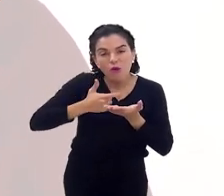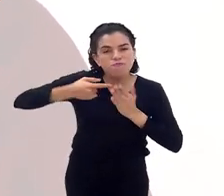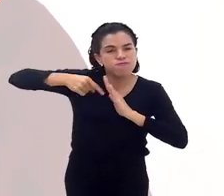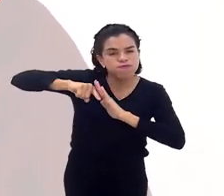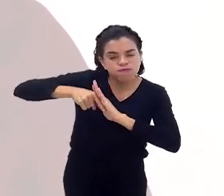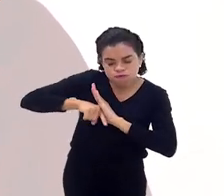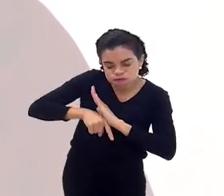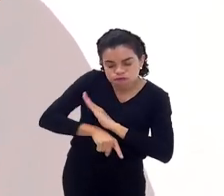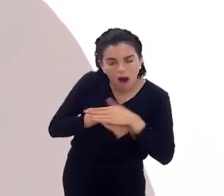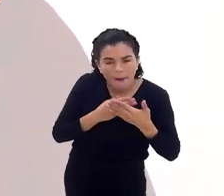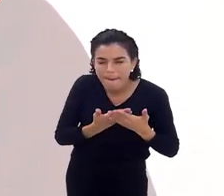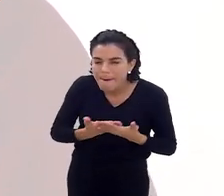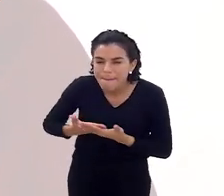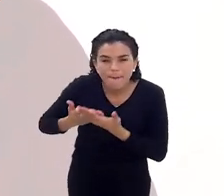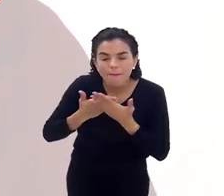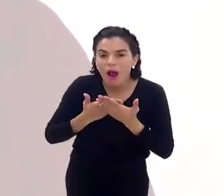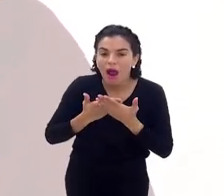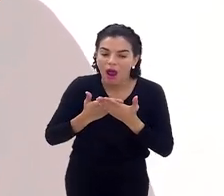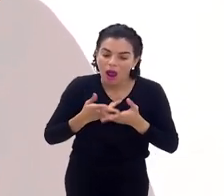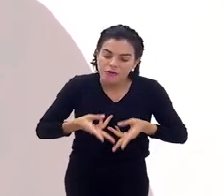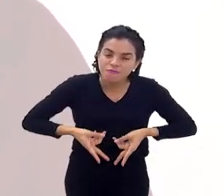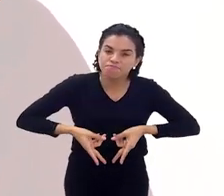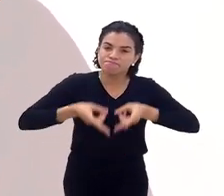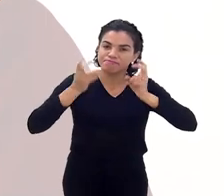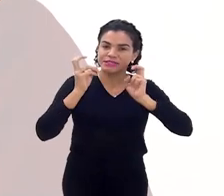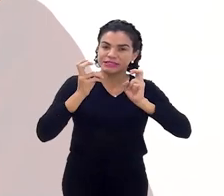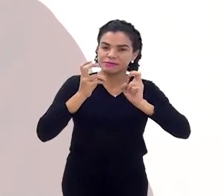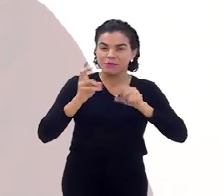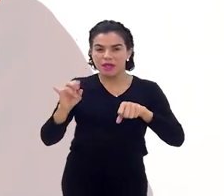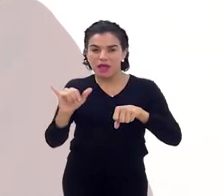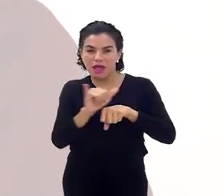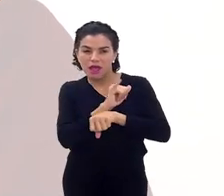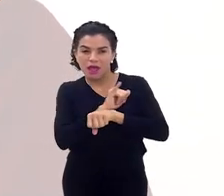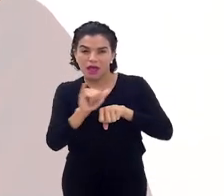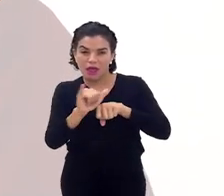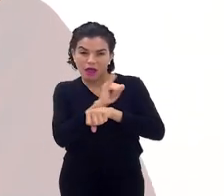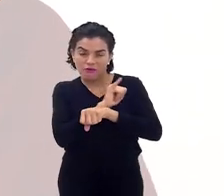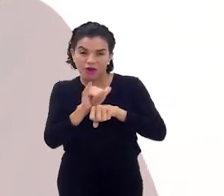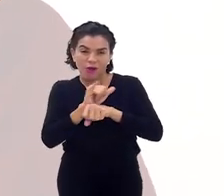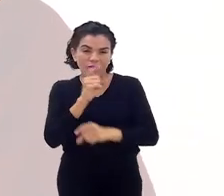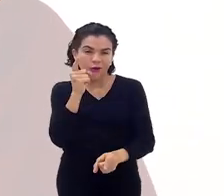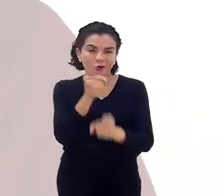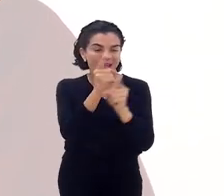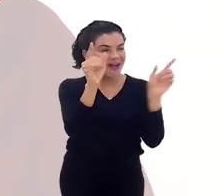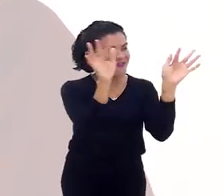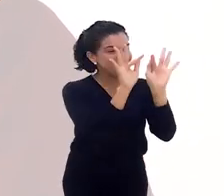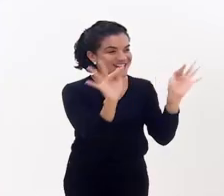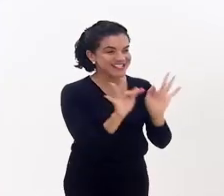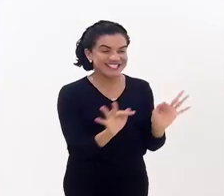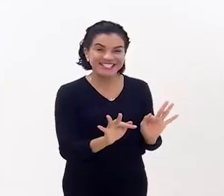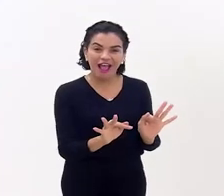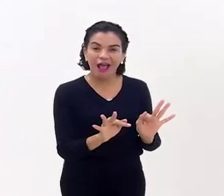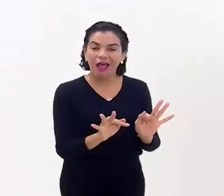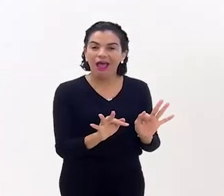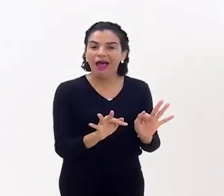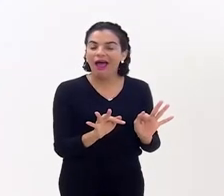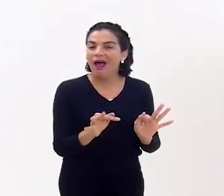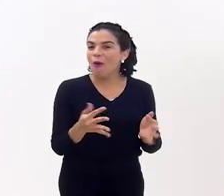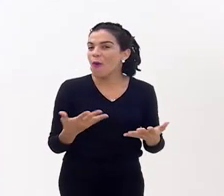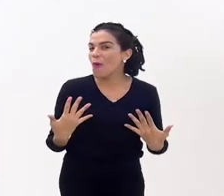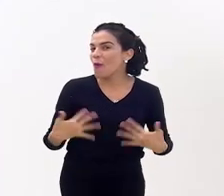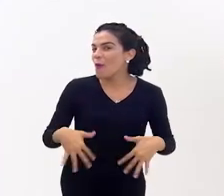aprofundei e eu vi que a forma de encontrar a felicidade que eu procurava era muito